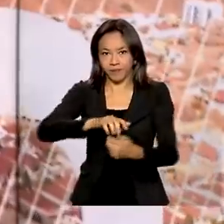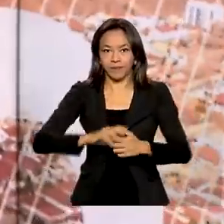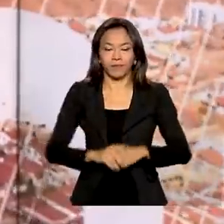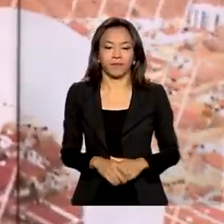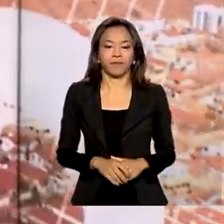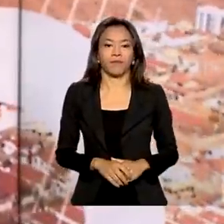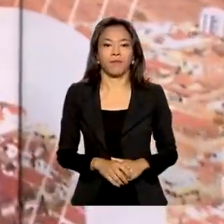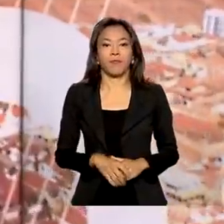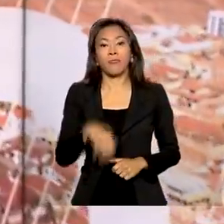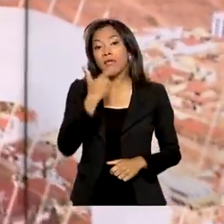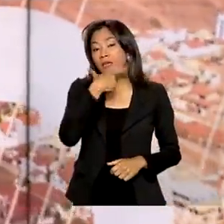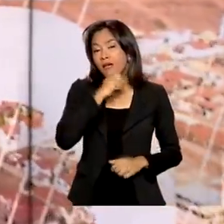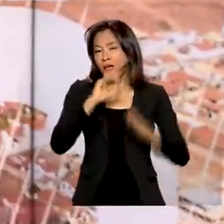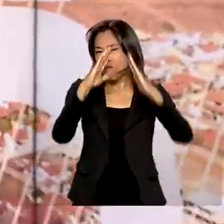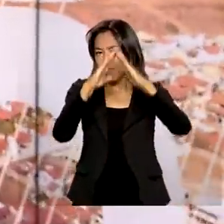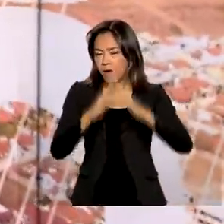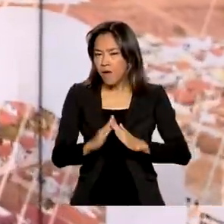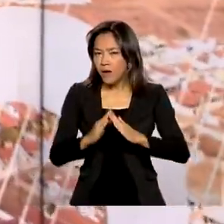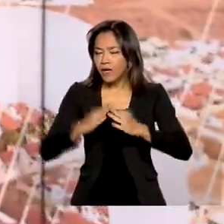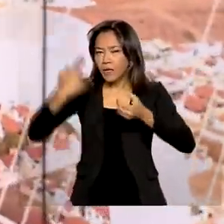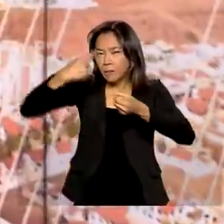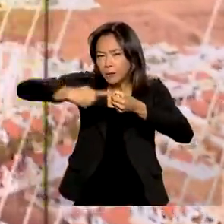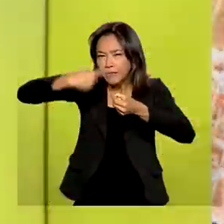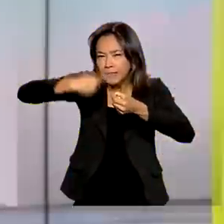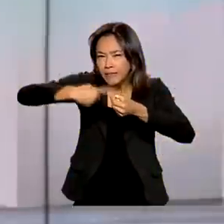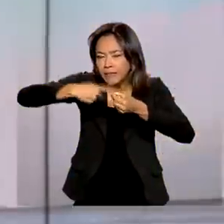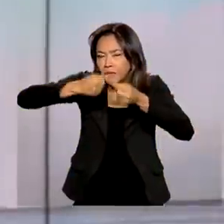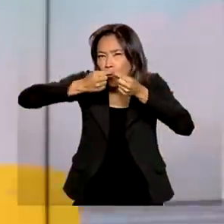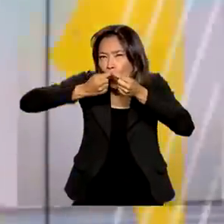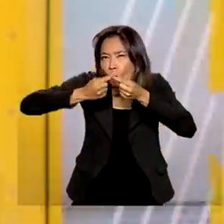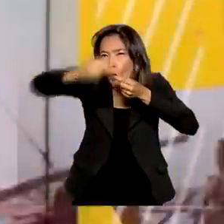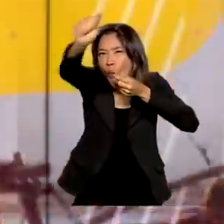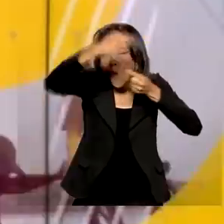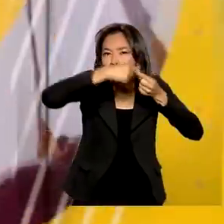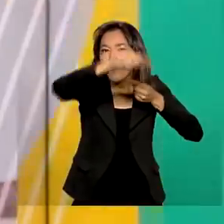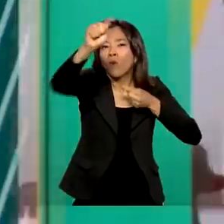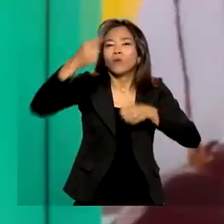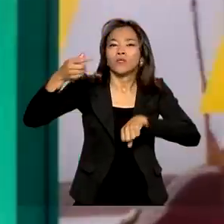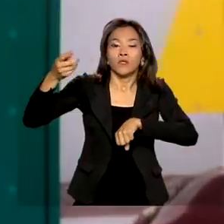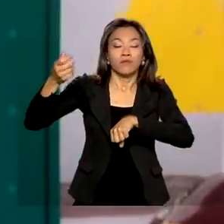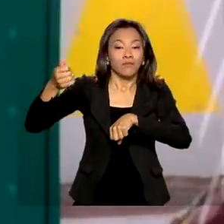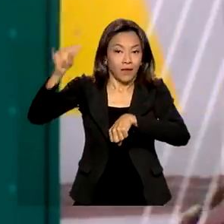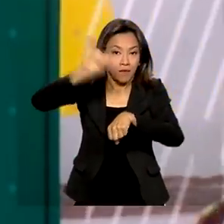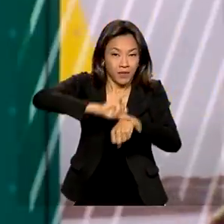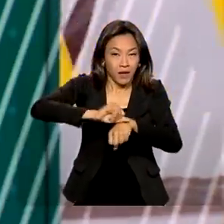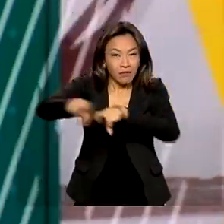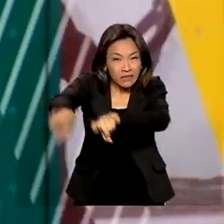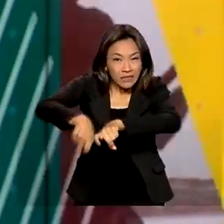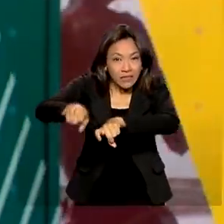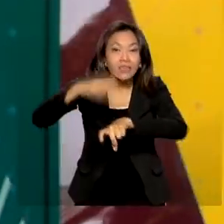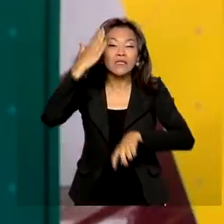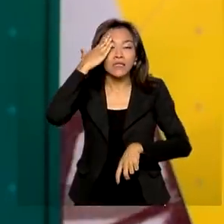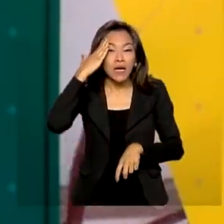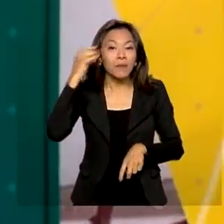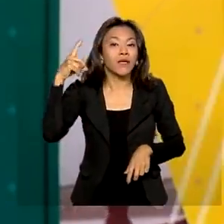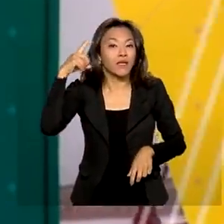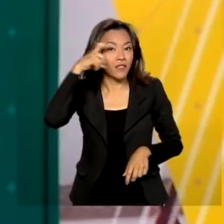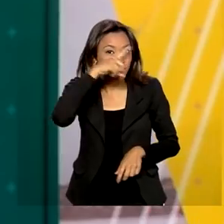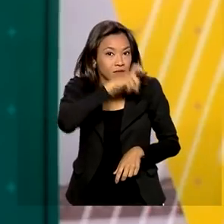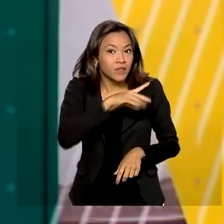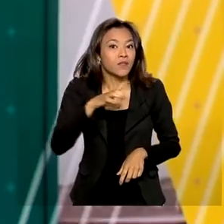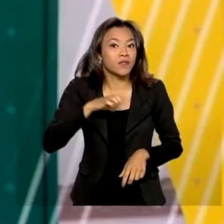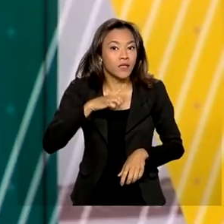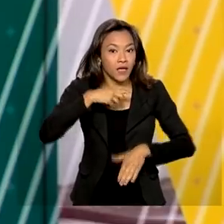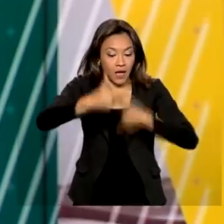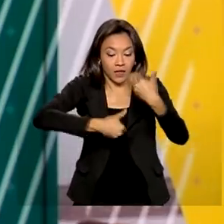Quem mora em municípios mais distantes dos grandes centros e em áreas rurais sabe o quanto é difícil conseguir atendimento